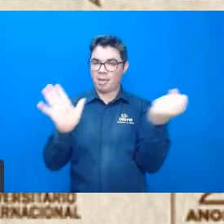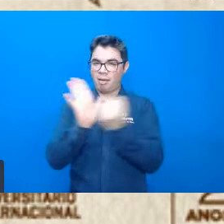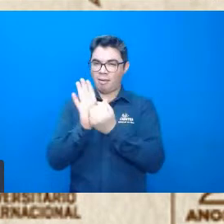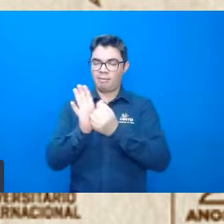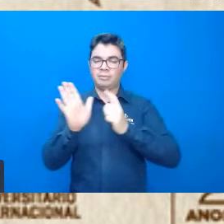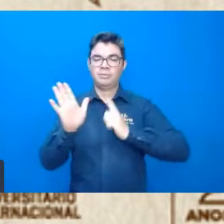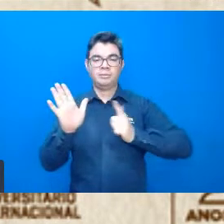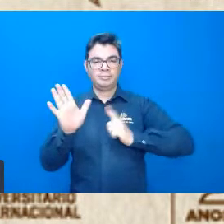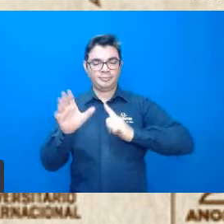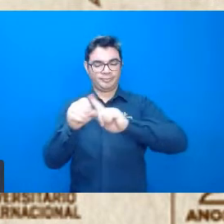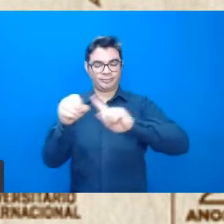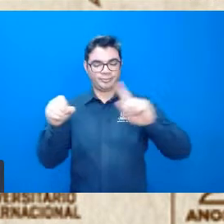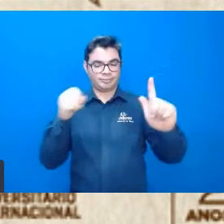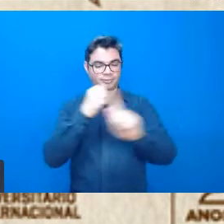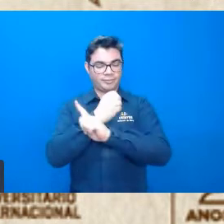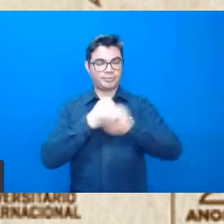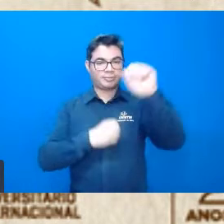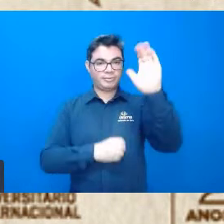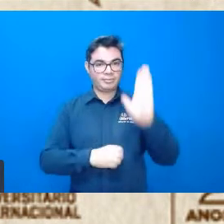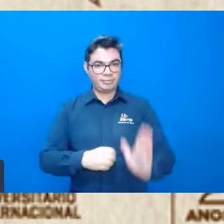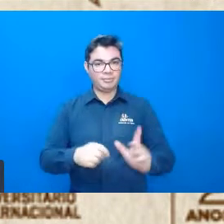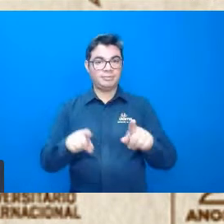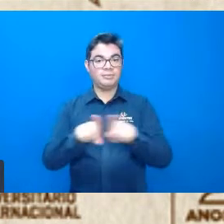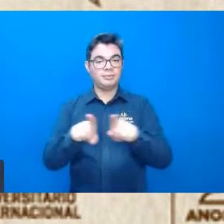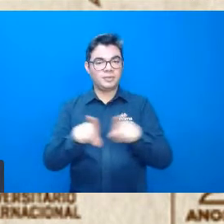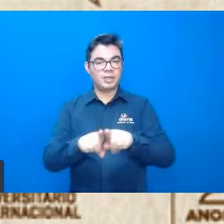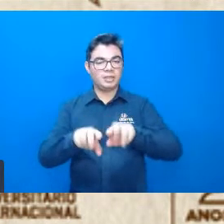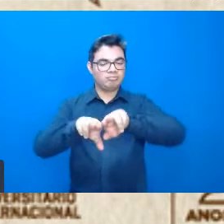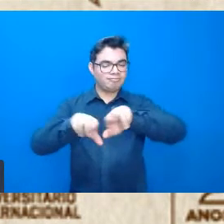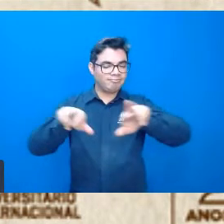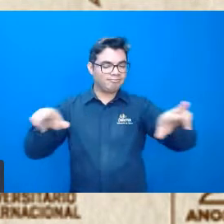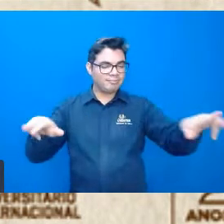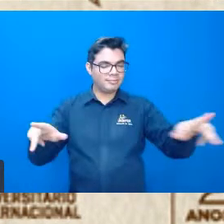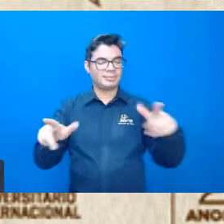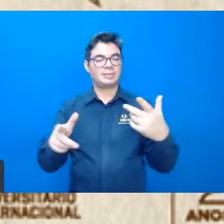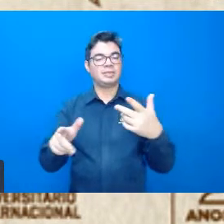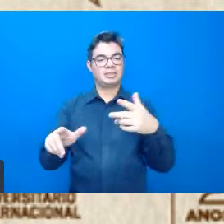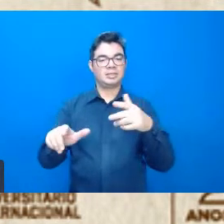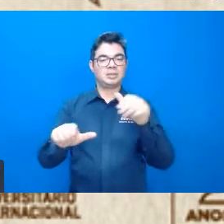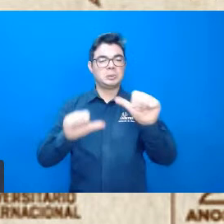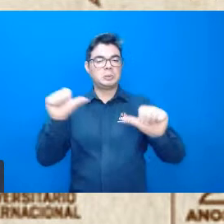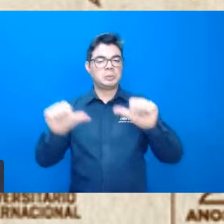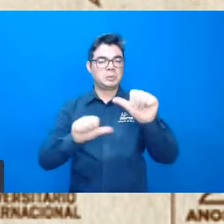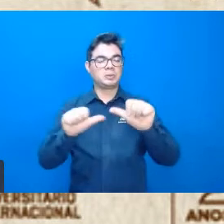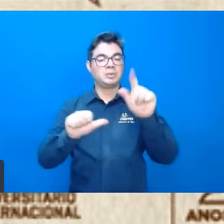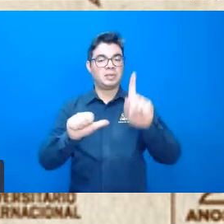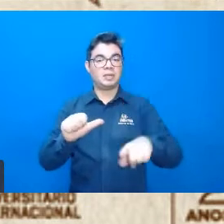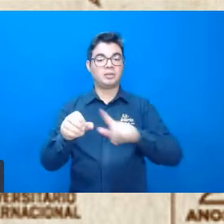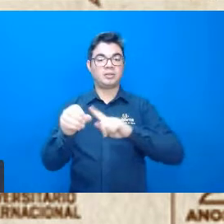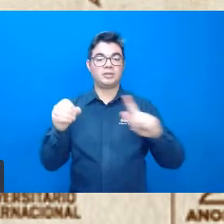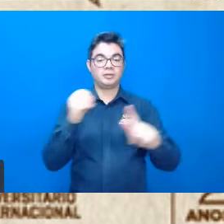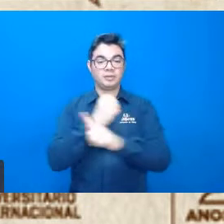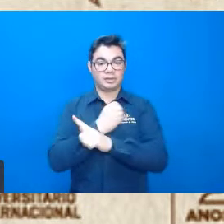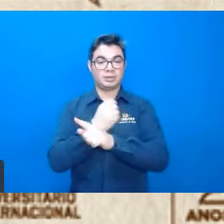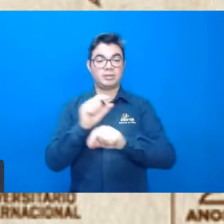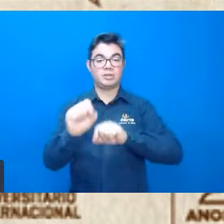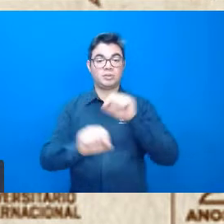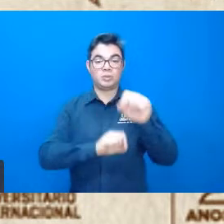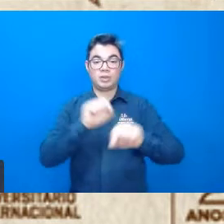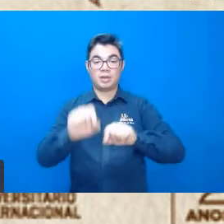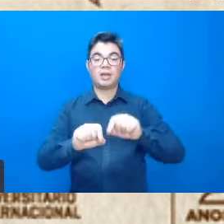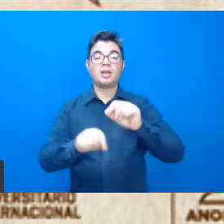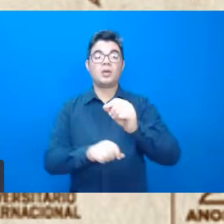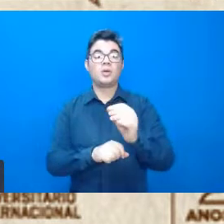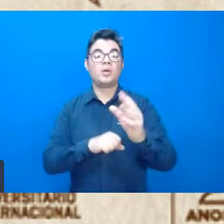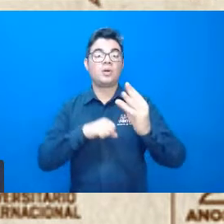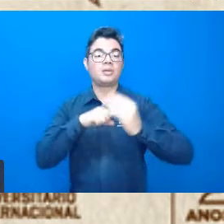para a nossa geografia brasileira e para a nossa geomorfologia brasileira. O meu entendimento é de que o conhecimento